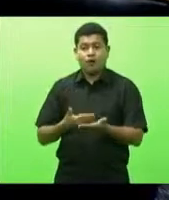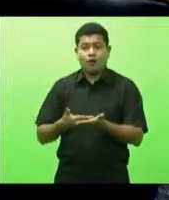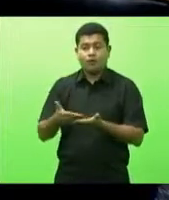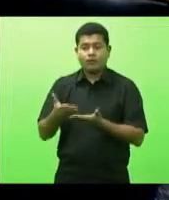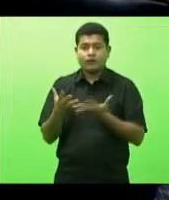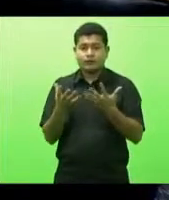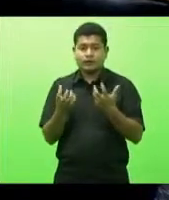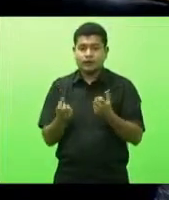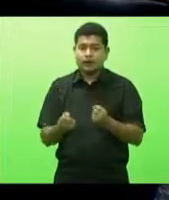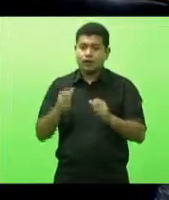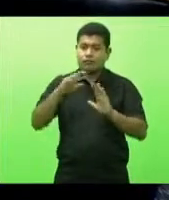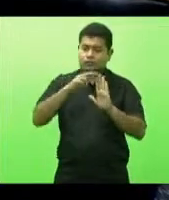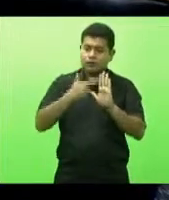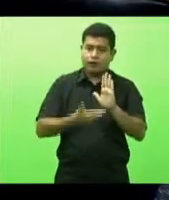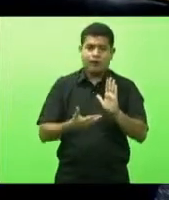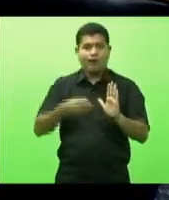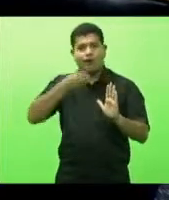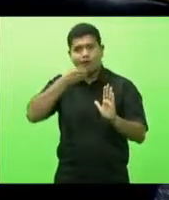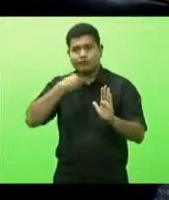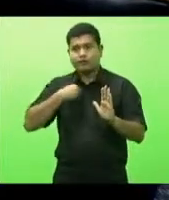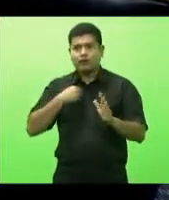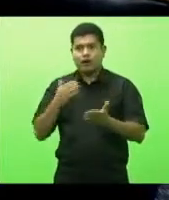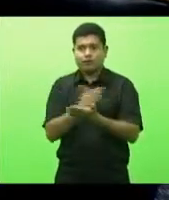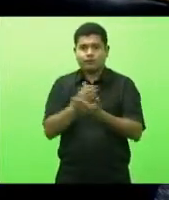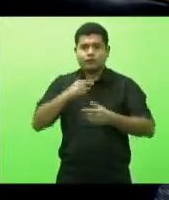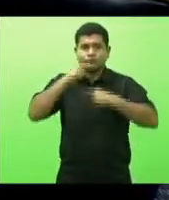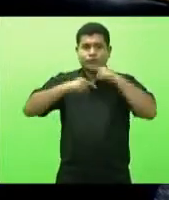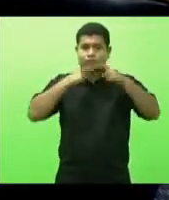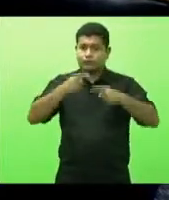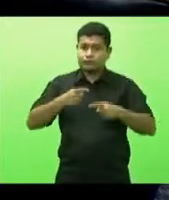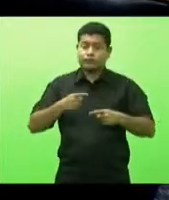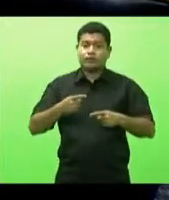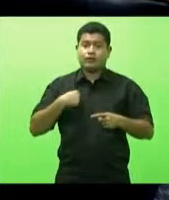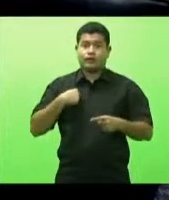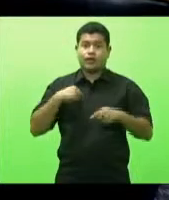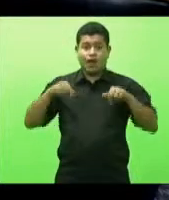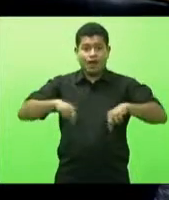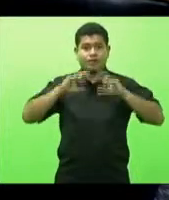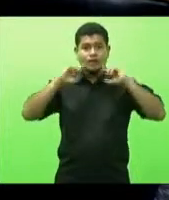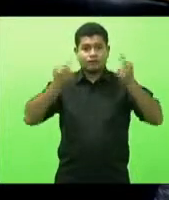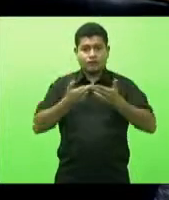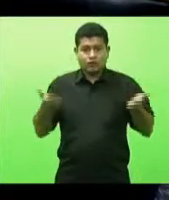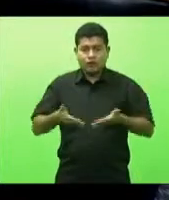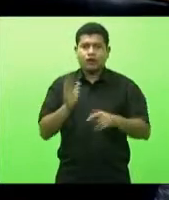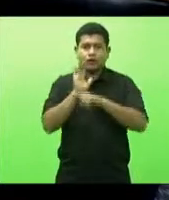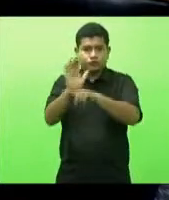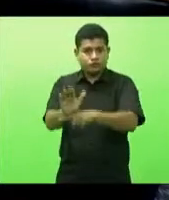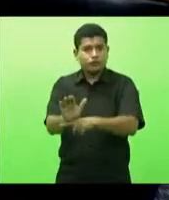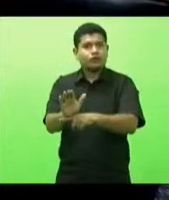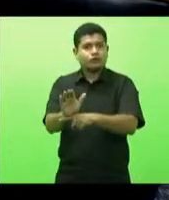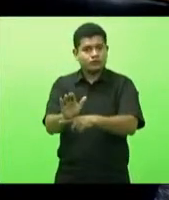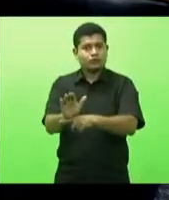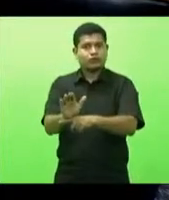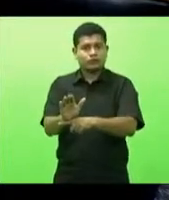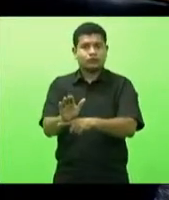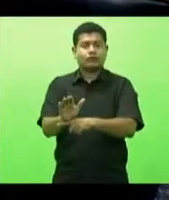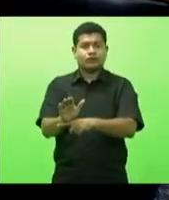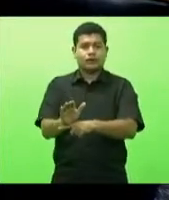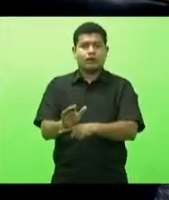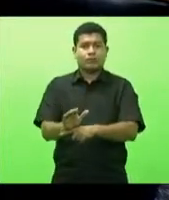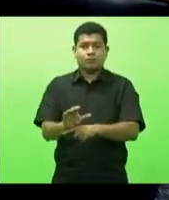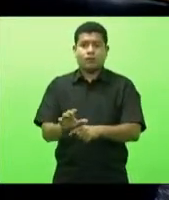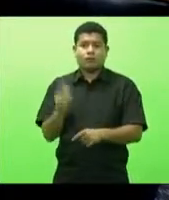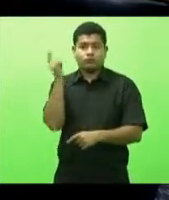é óbvio que vai aparecer dúvidas como as que surgiram aqui e essa audiência vai ajudar muito a contribuir para o